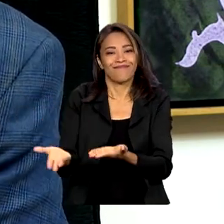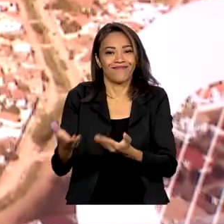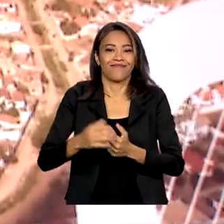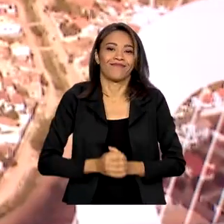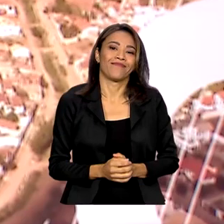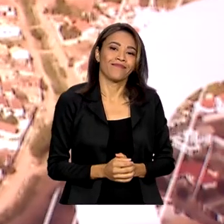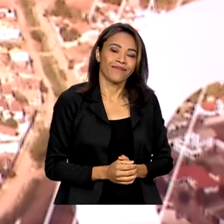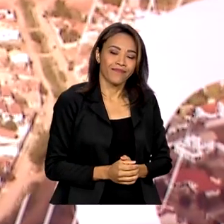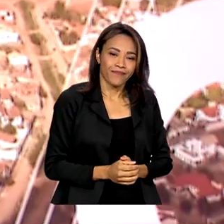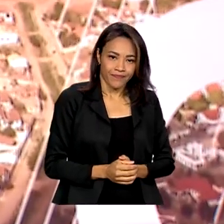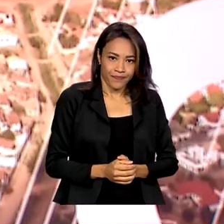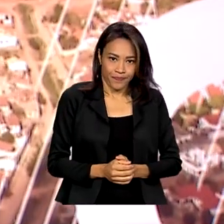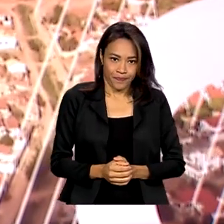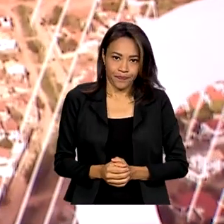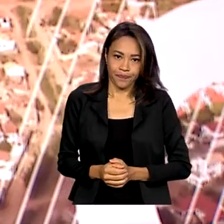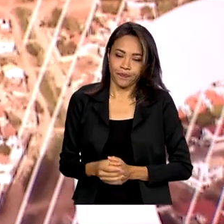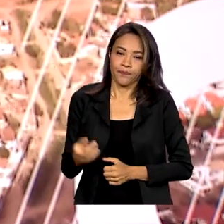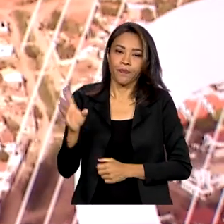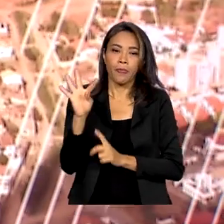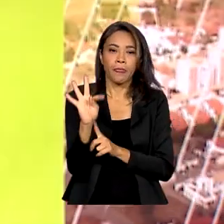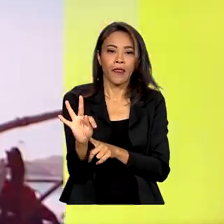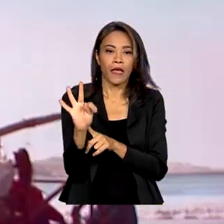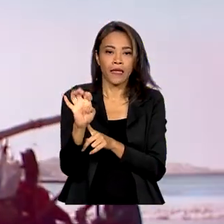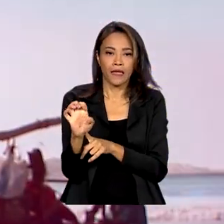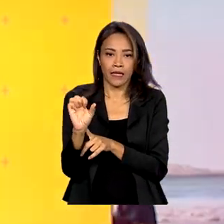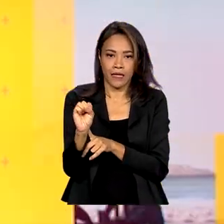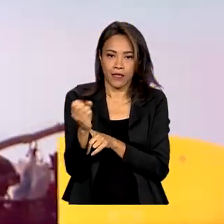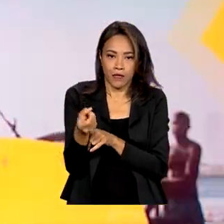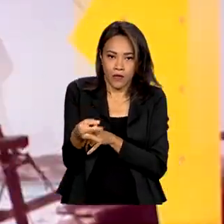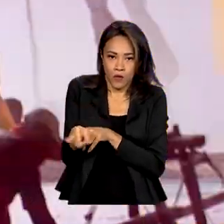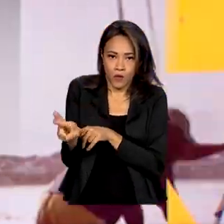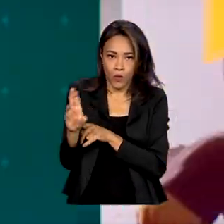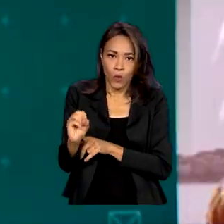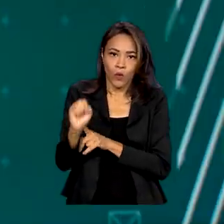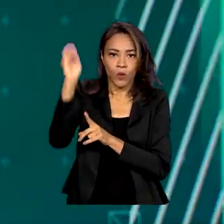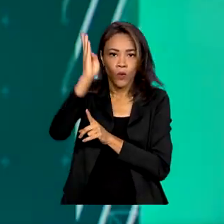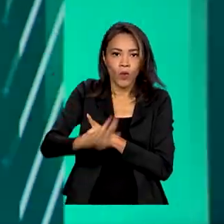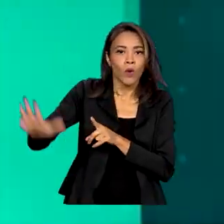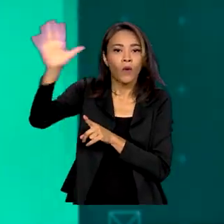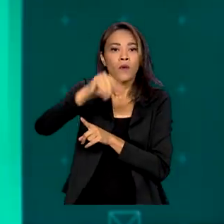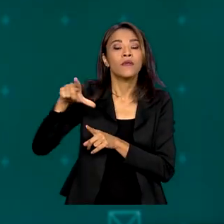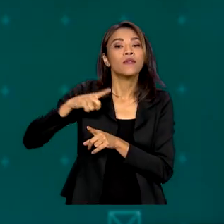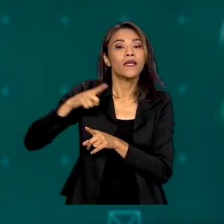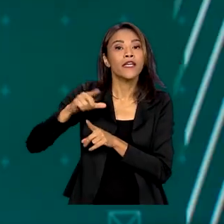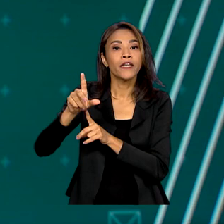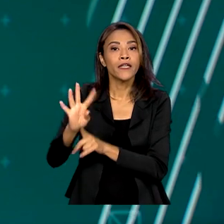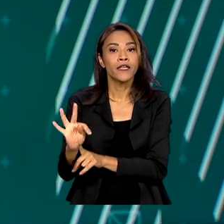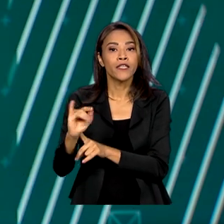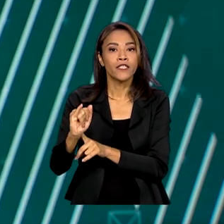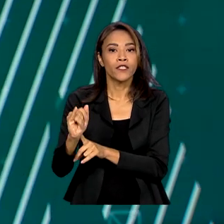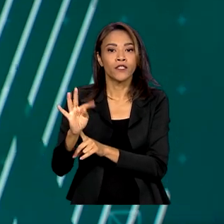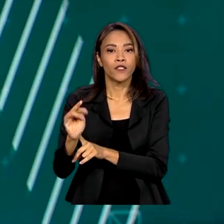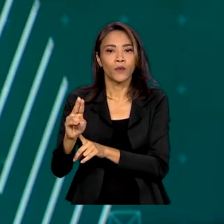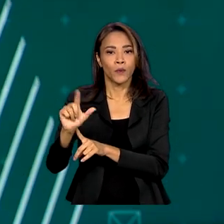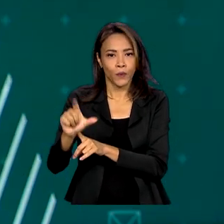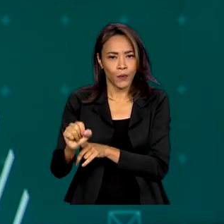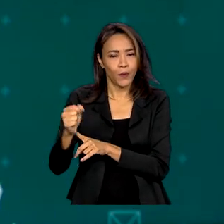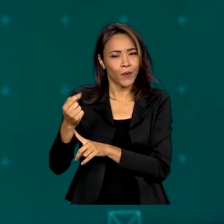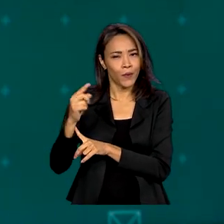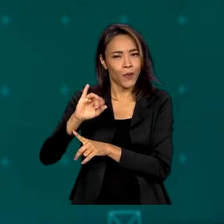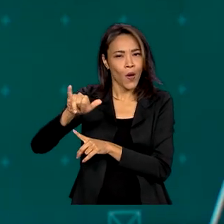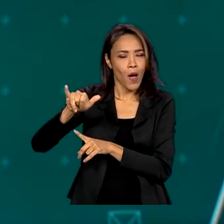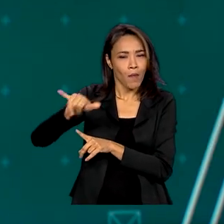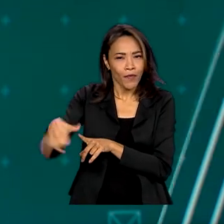Previdência. O Tesouro Nacional lançou um título para quem pretende economizar para a aposentadoria com